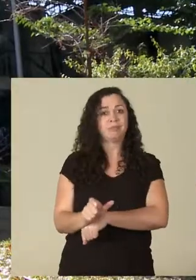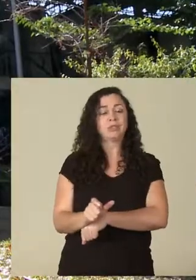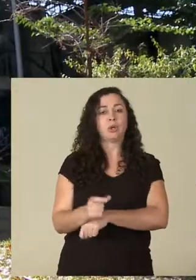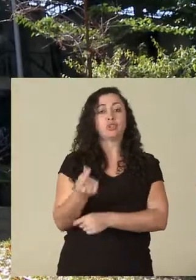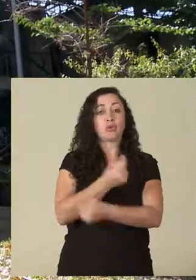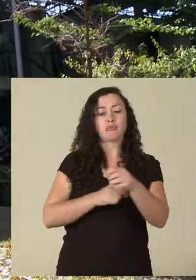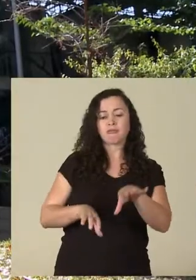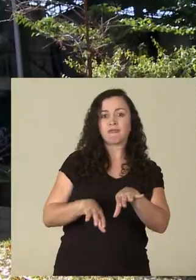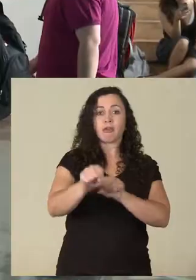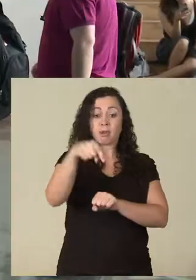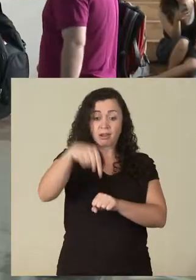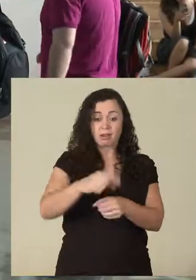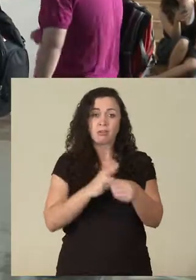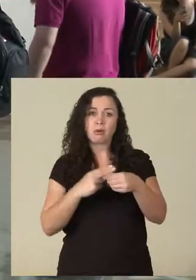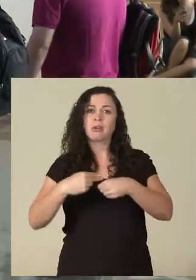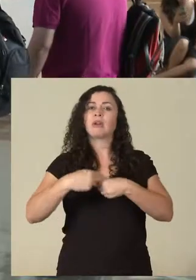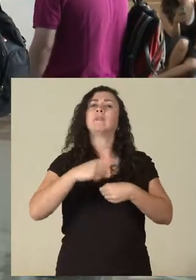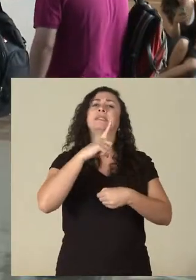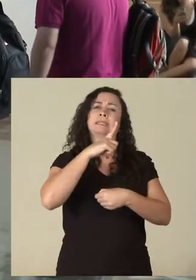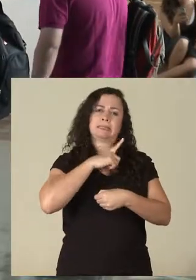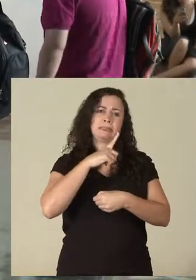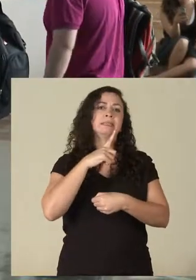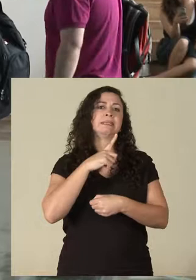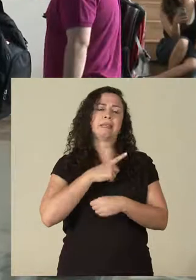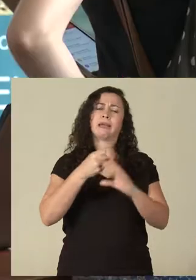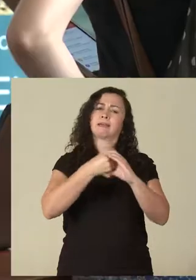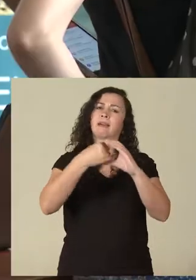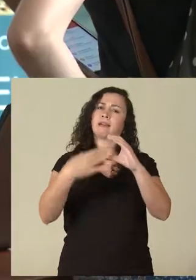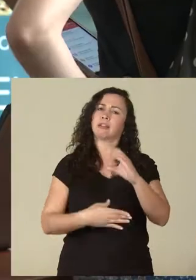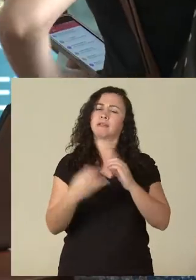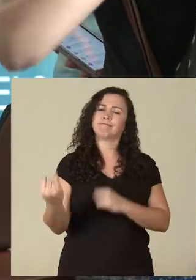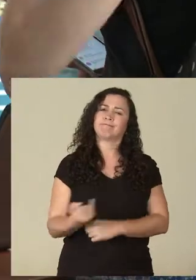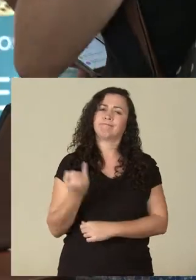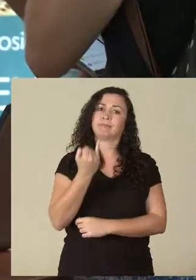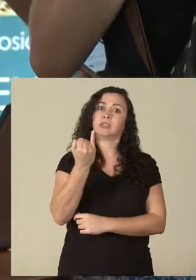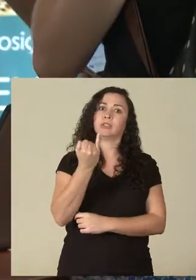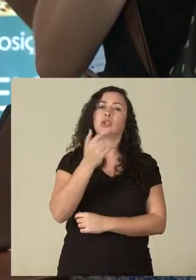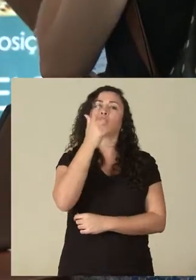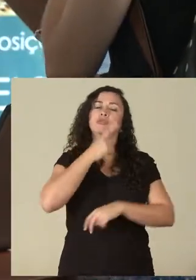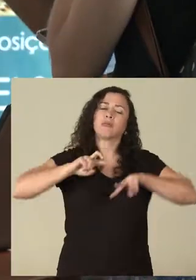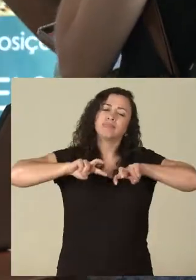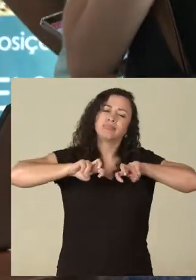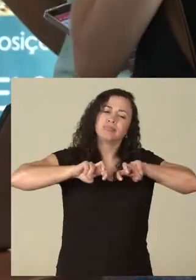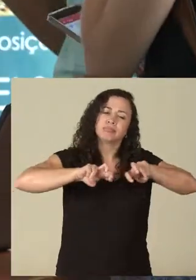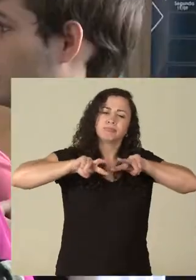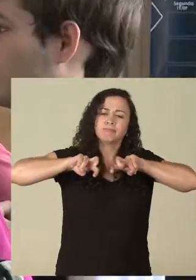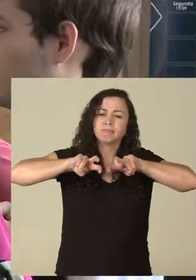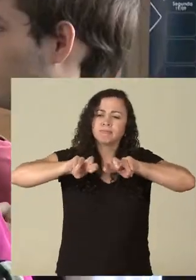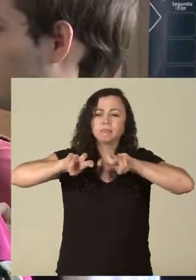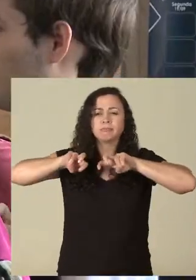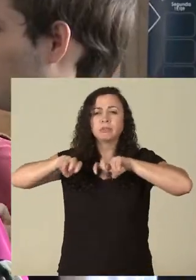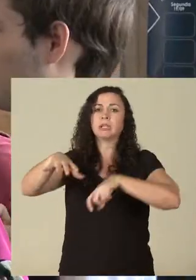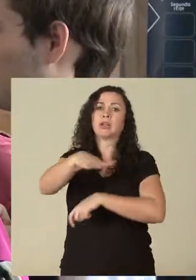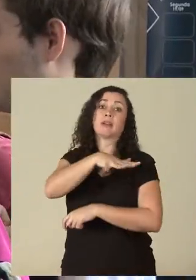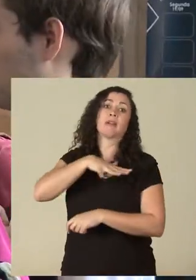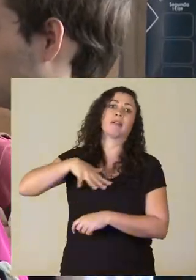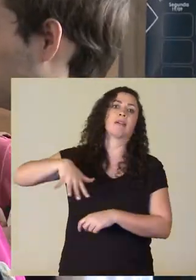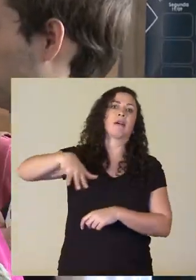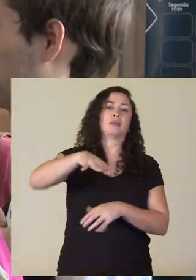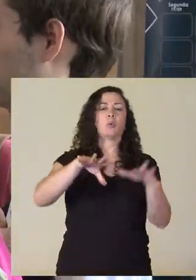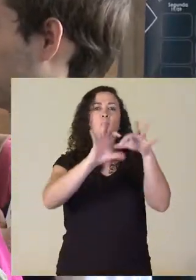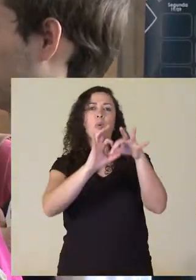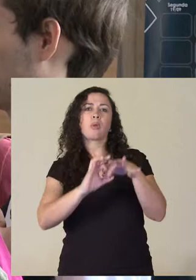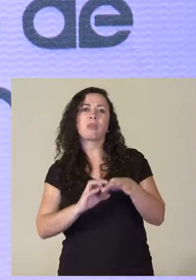economia formado na Unicamp geralmente tem essa qualidade de fazer análises muito mais